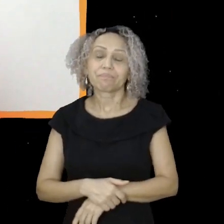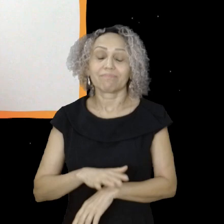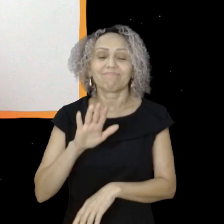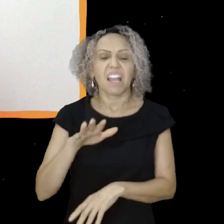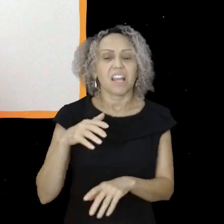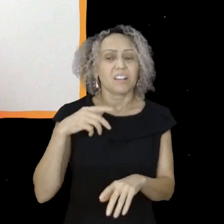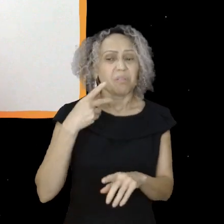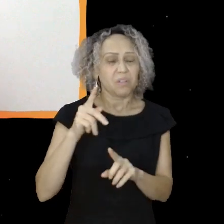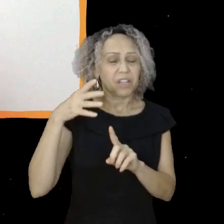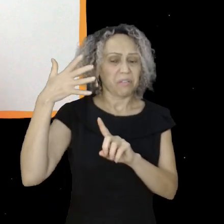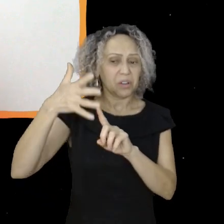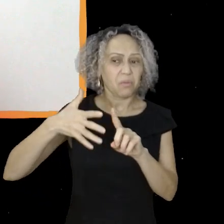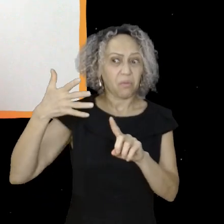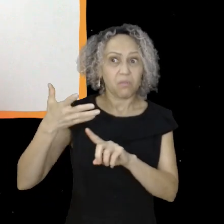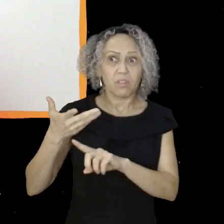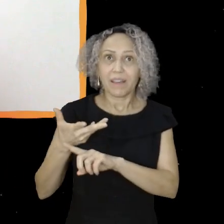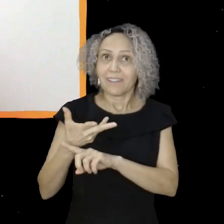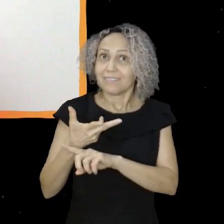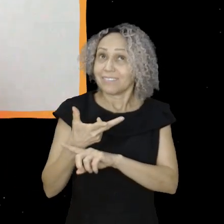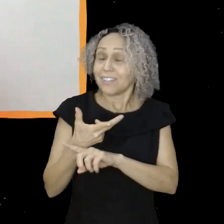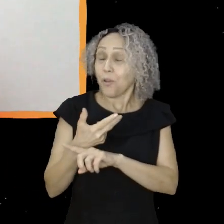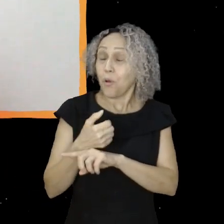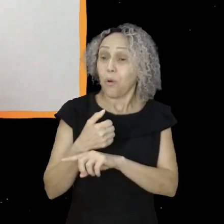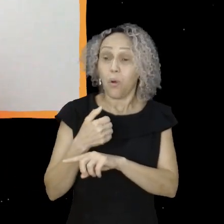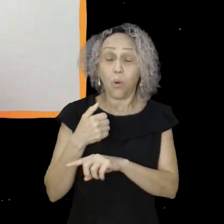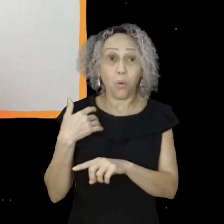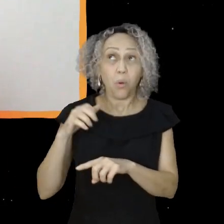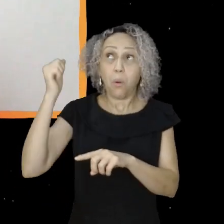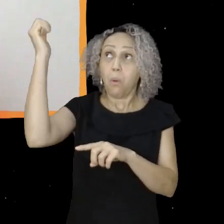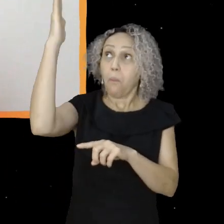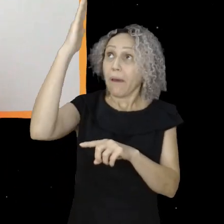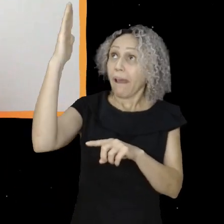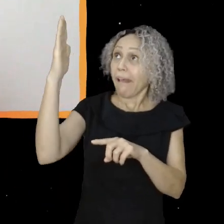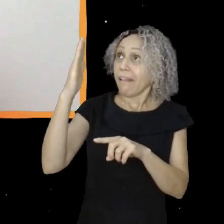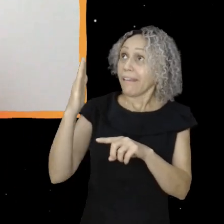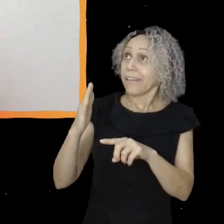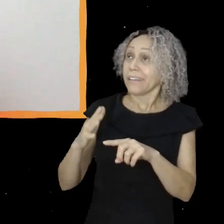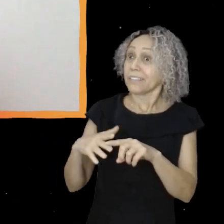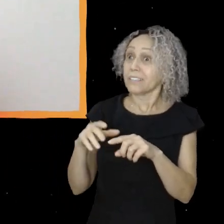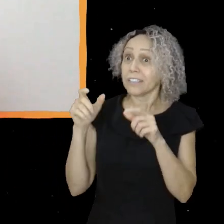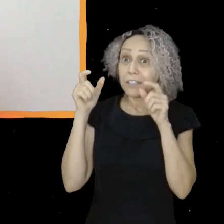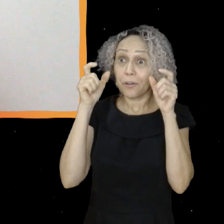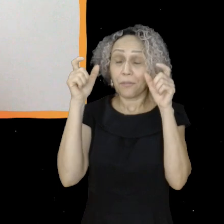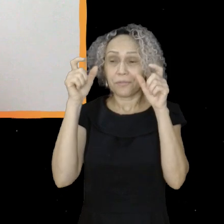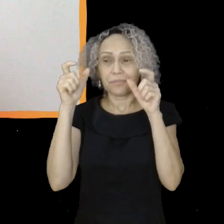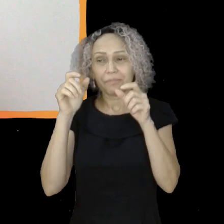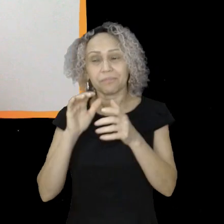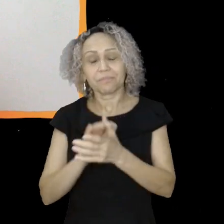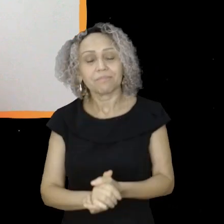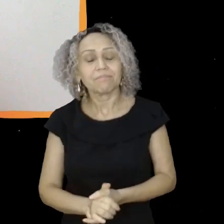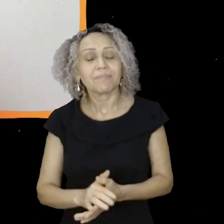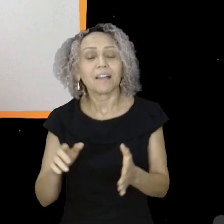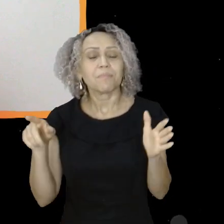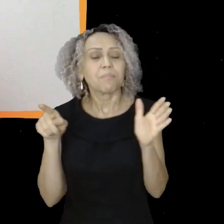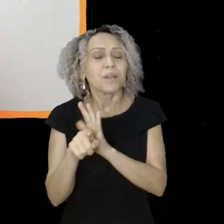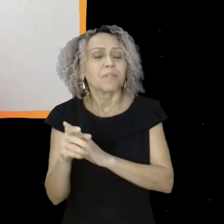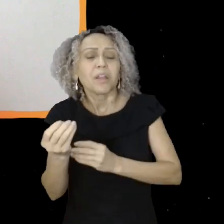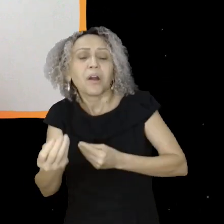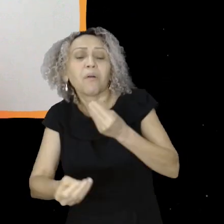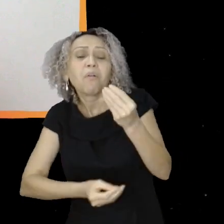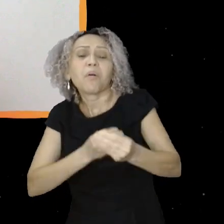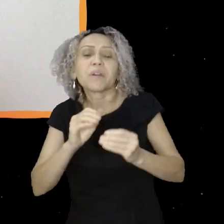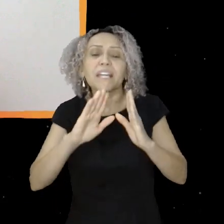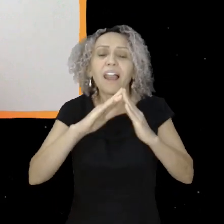maravilhoso, enfim, né, repercutiu horrores, né, pra todo o Brasil. Mas qual foi a repercussão pra escola, pros seus colegas, pros